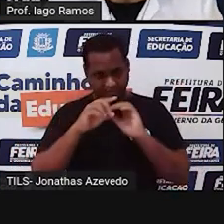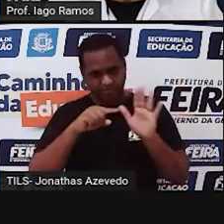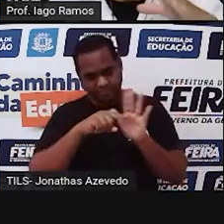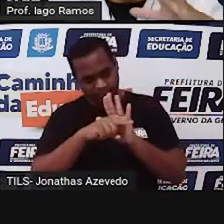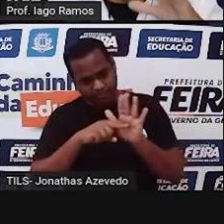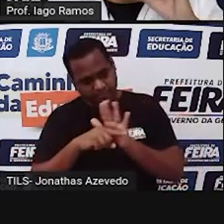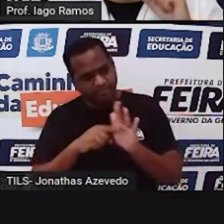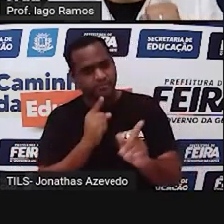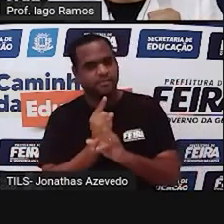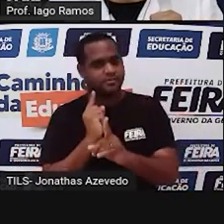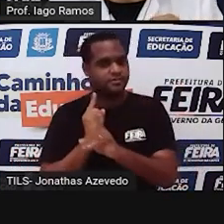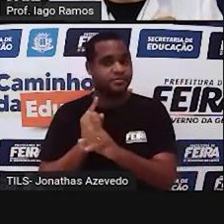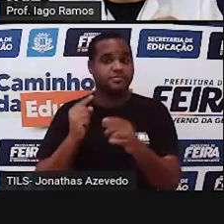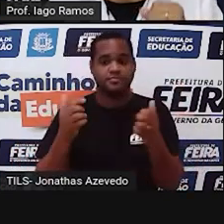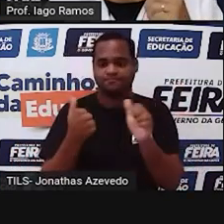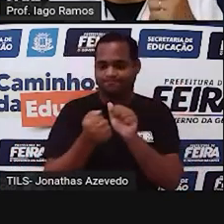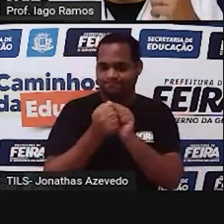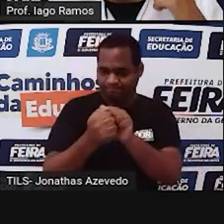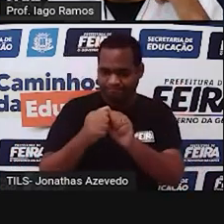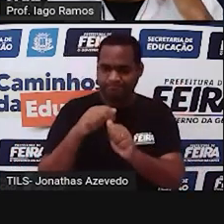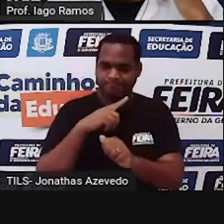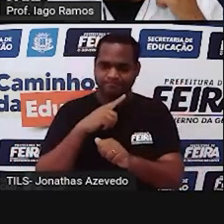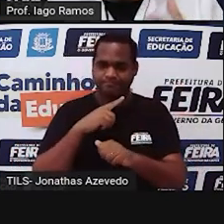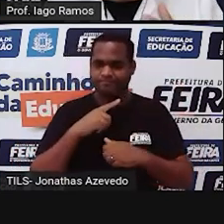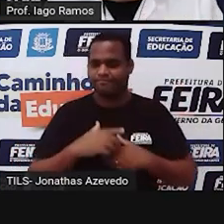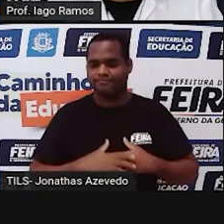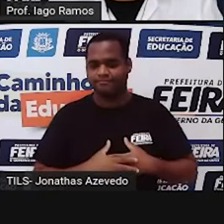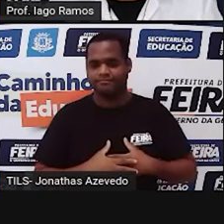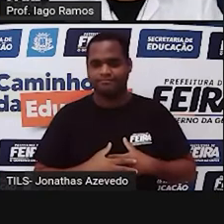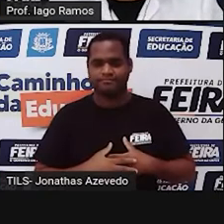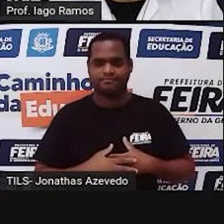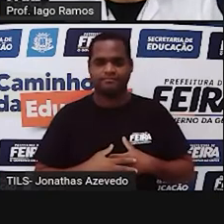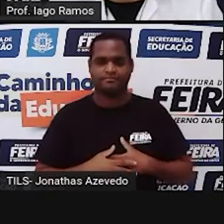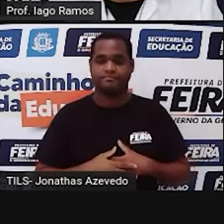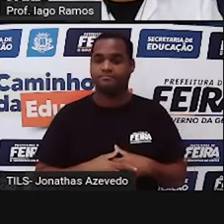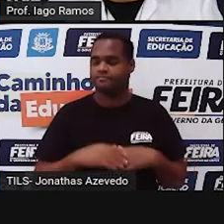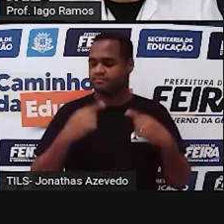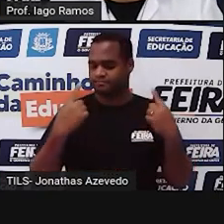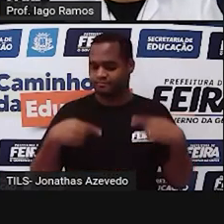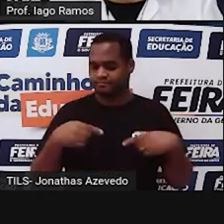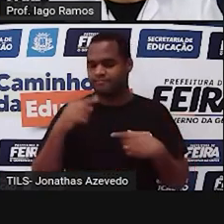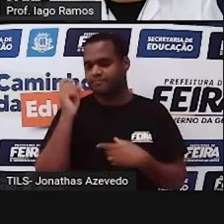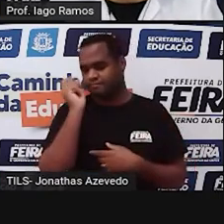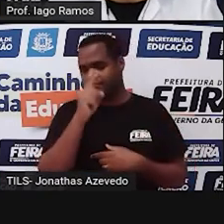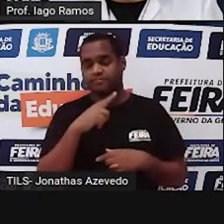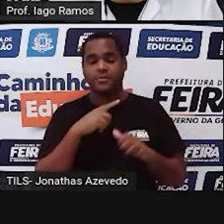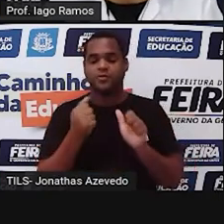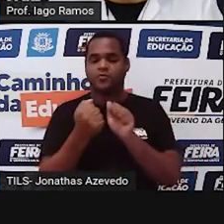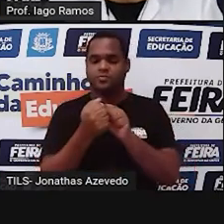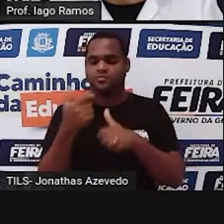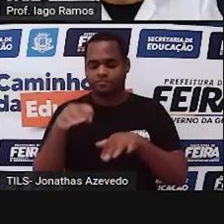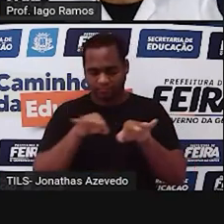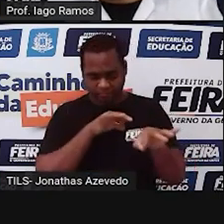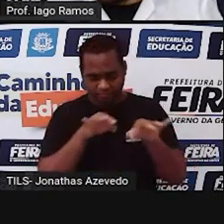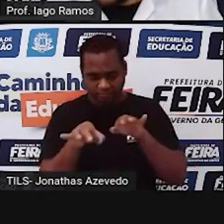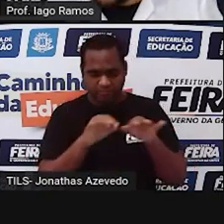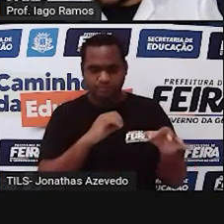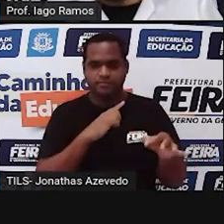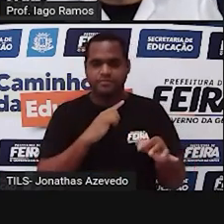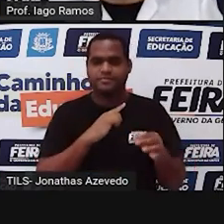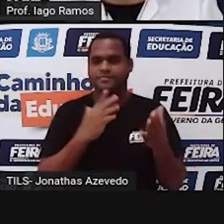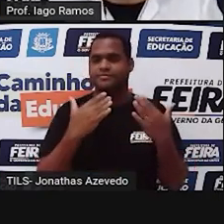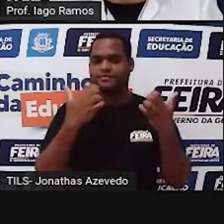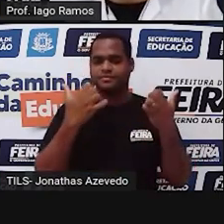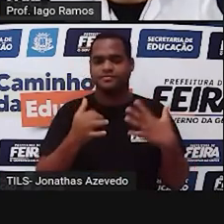e a gente vai fazer juntos. A gente vai pegar esse desafio e juntos a gente vai resolver ele. Beleza? Ok? Vem